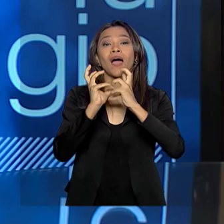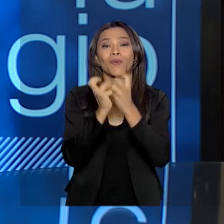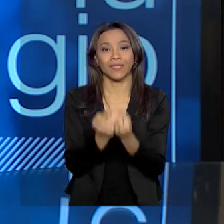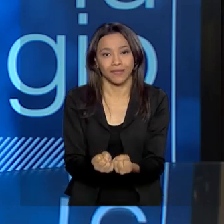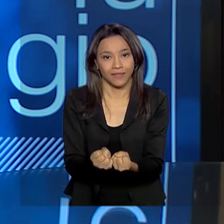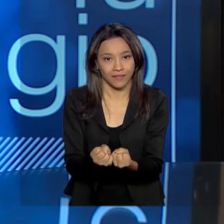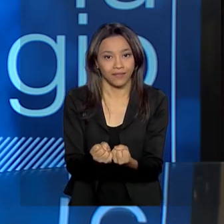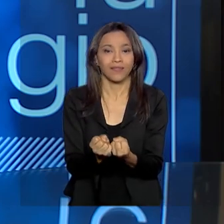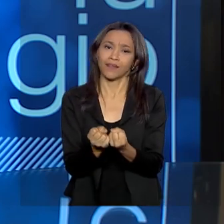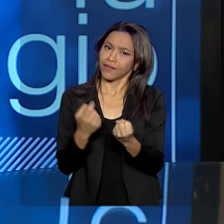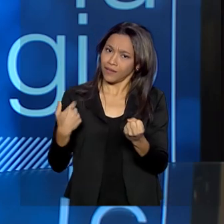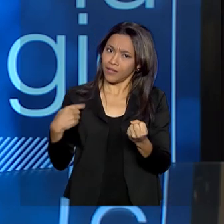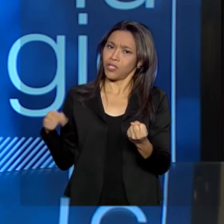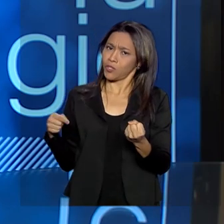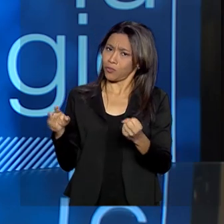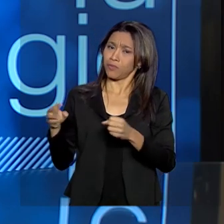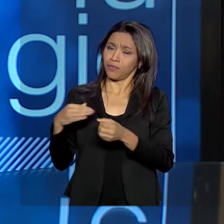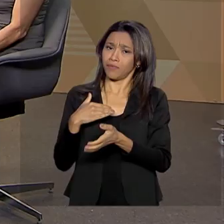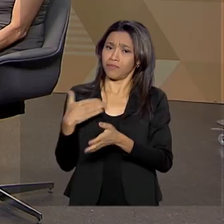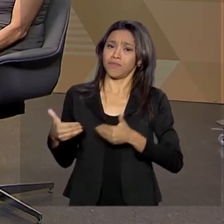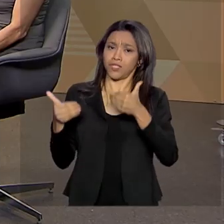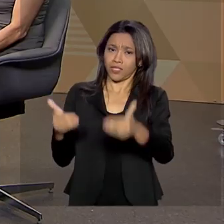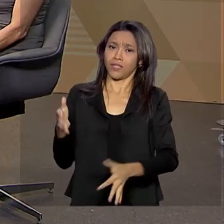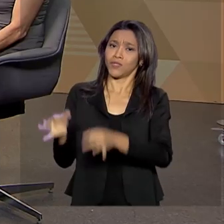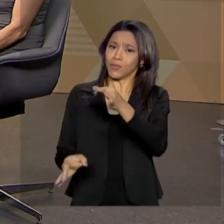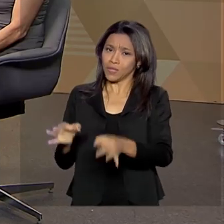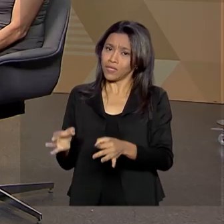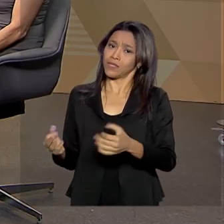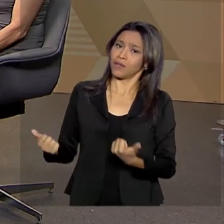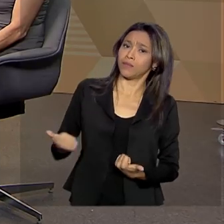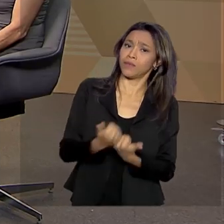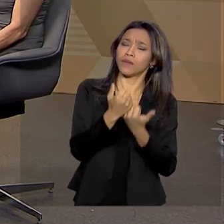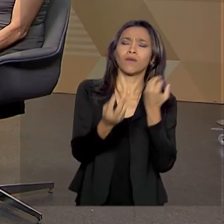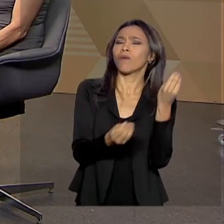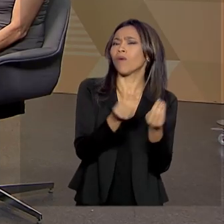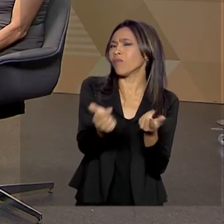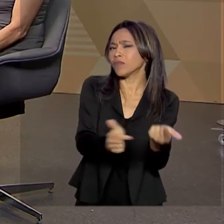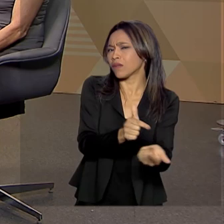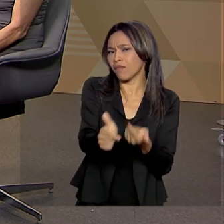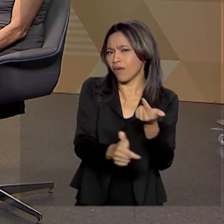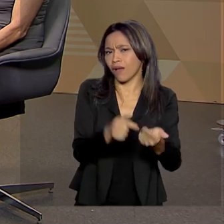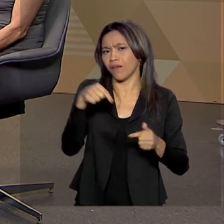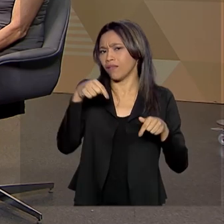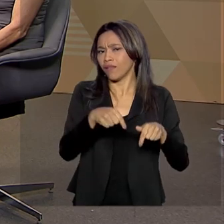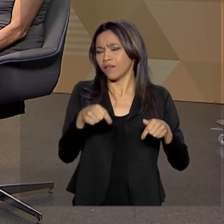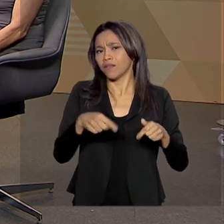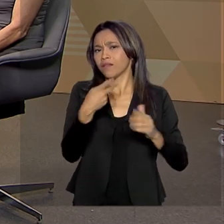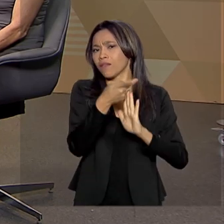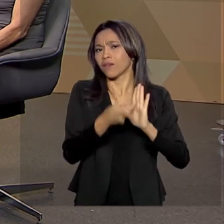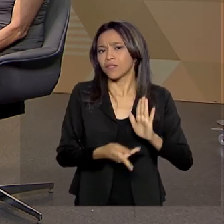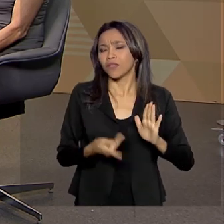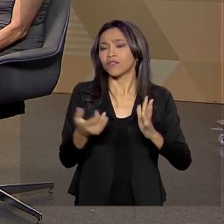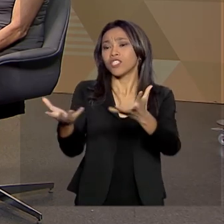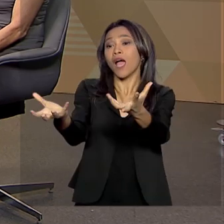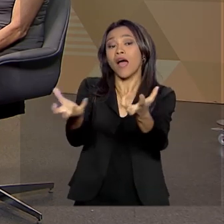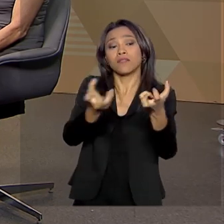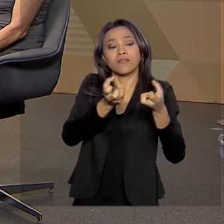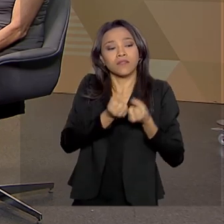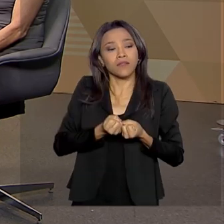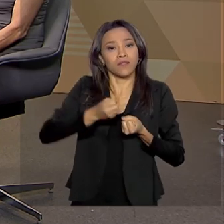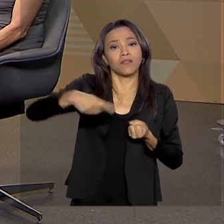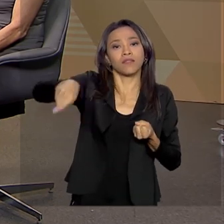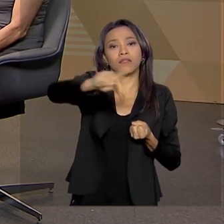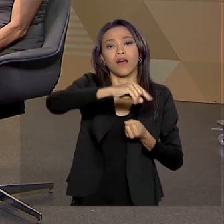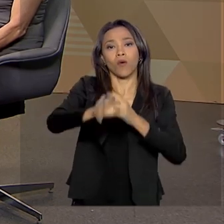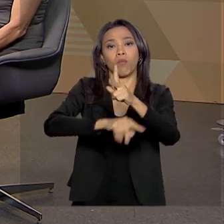na operação acolhida. Como é que o Ministério da Justiça trabalha dentro dessa operação, que é essa operação de receber os venezuelanos